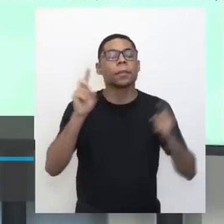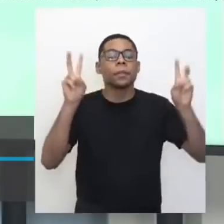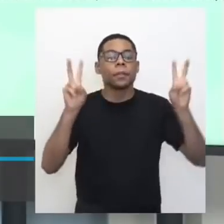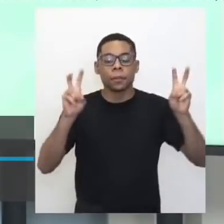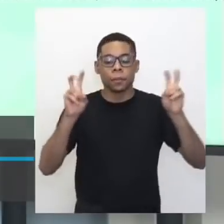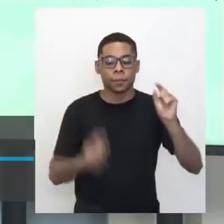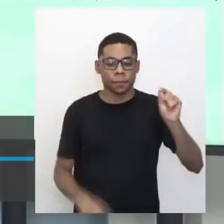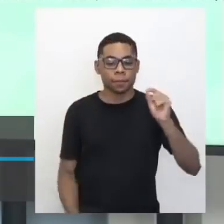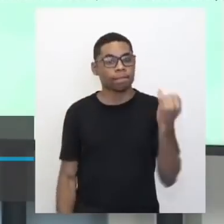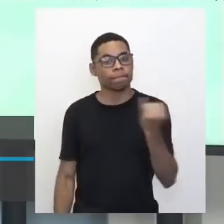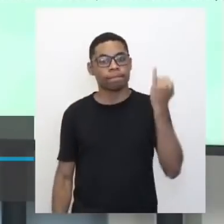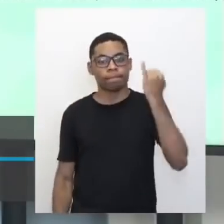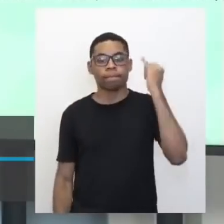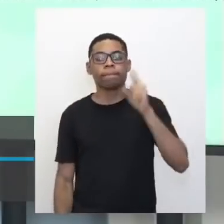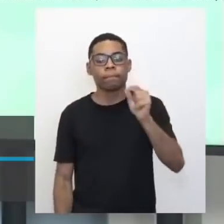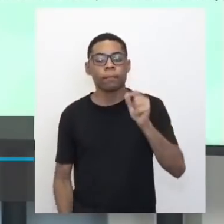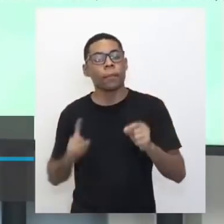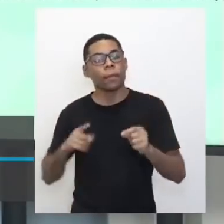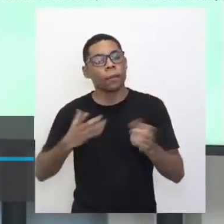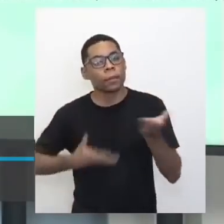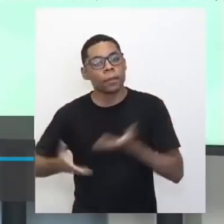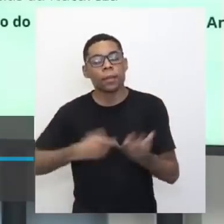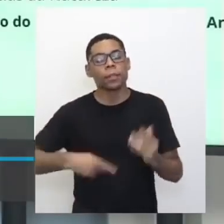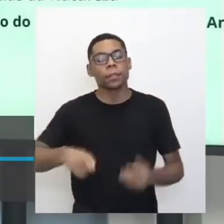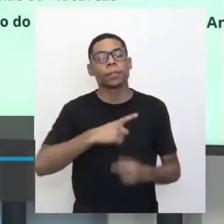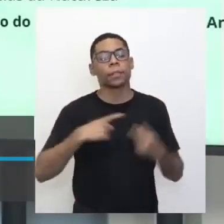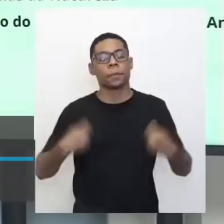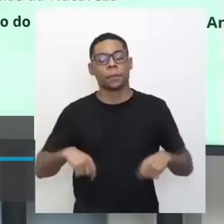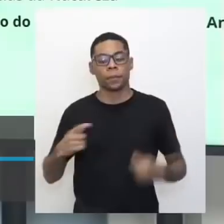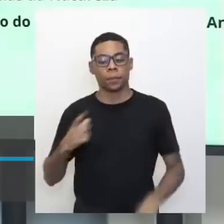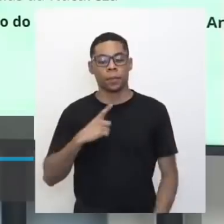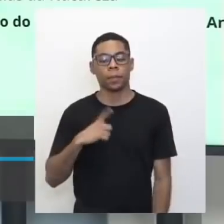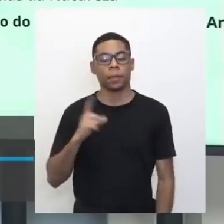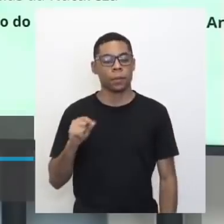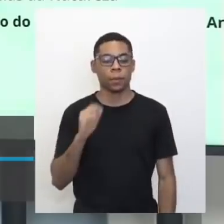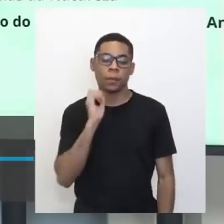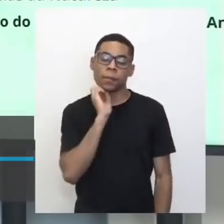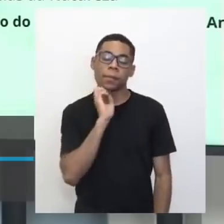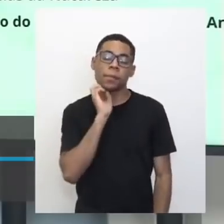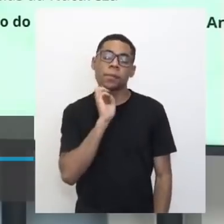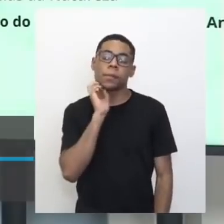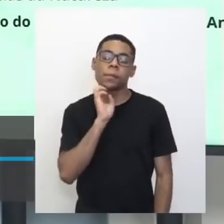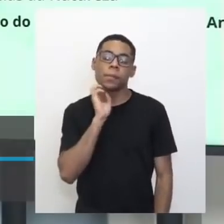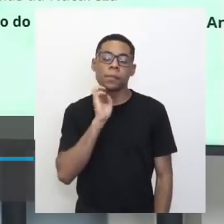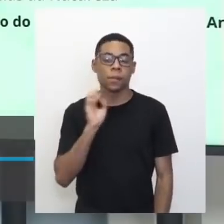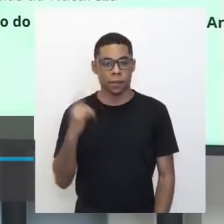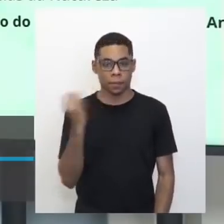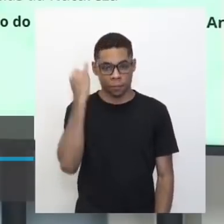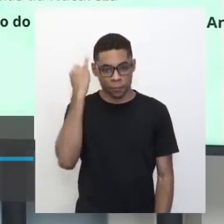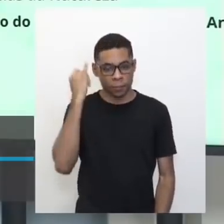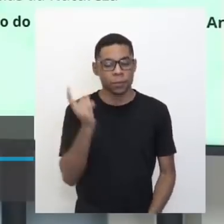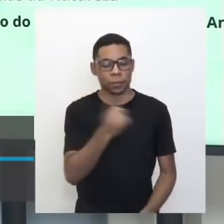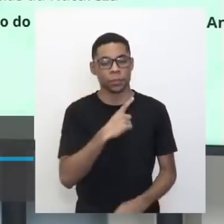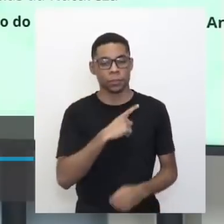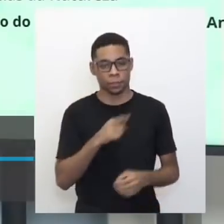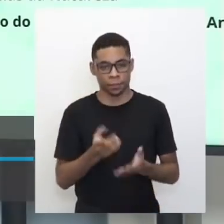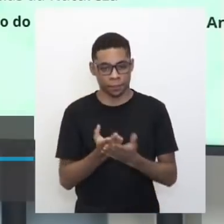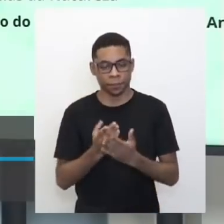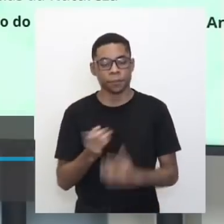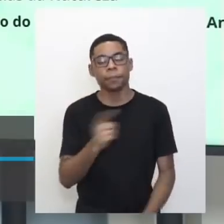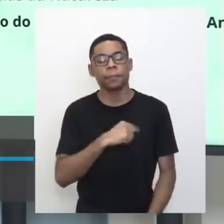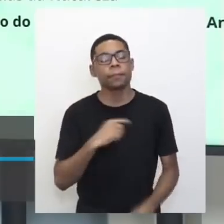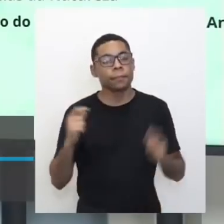de um ponto importante, que são as interações que a gente tem que puxar aqui, que é o ponto importante que a gente tem aqui na aula. E para fazer essas